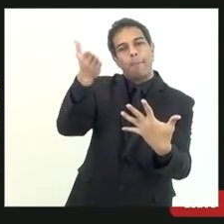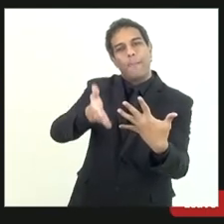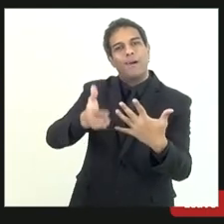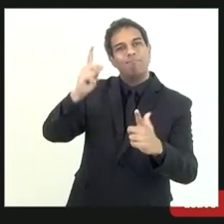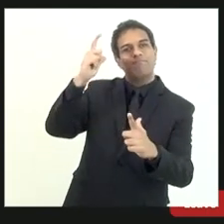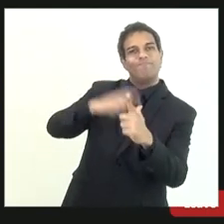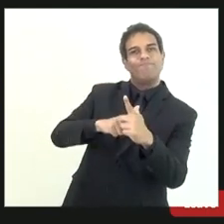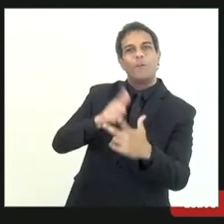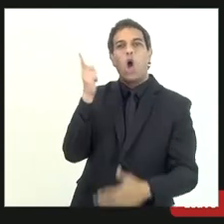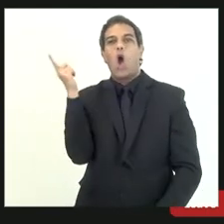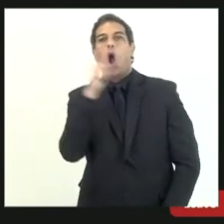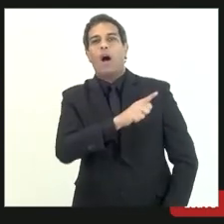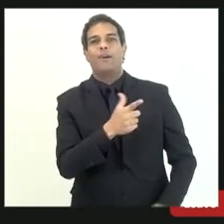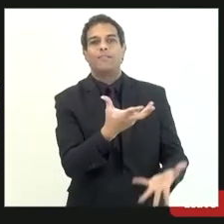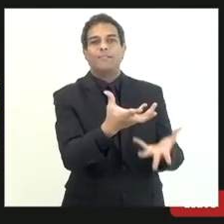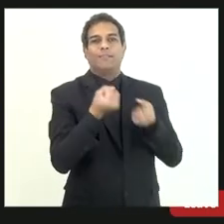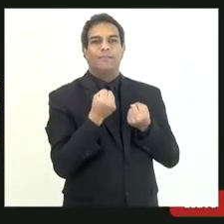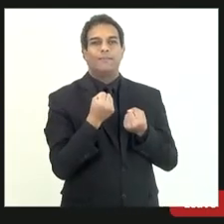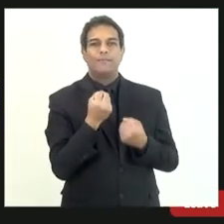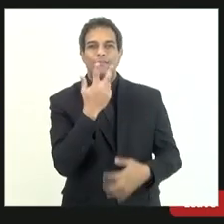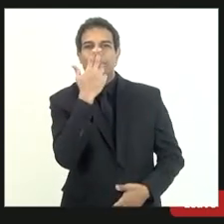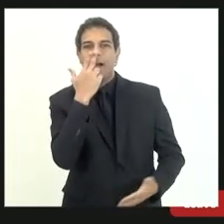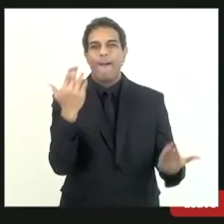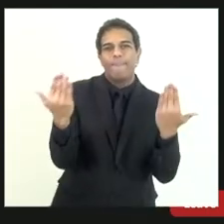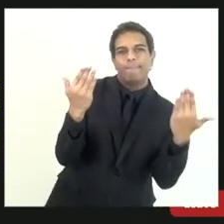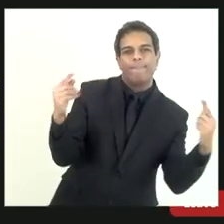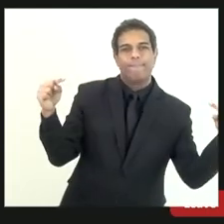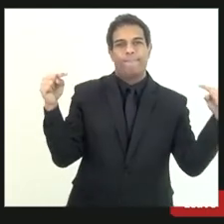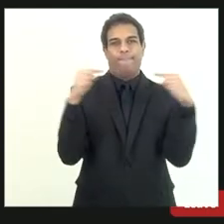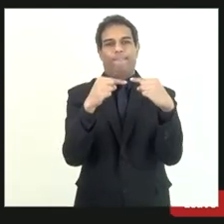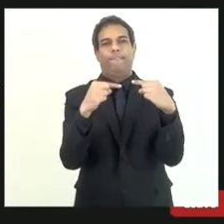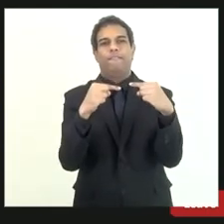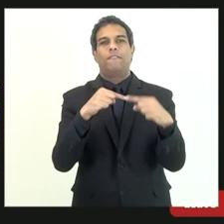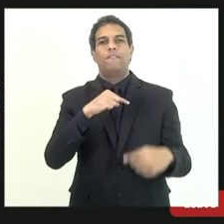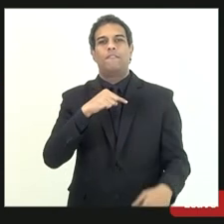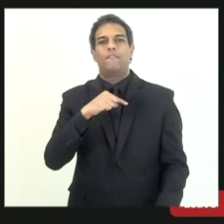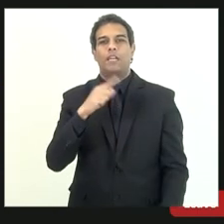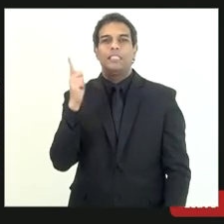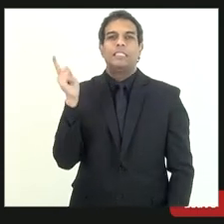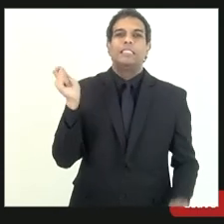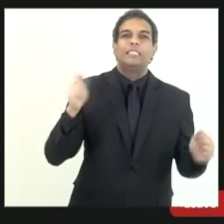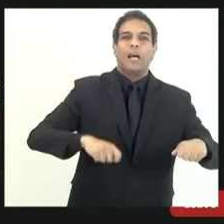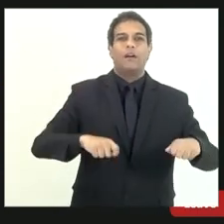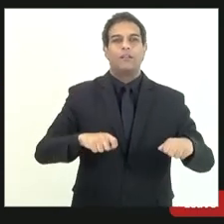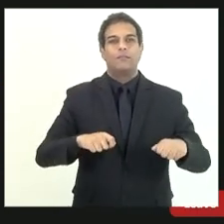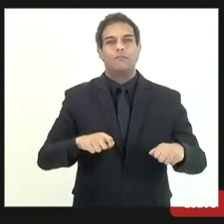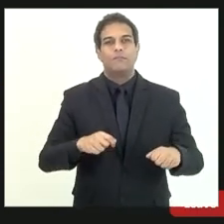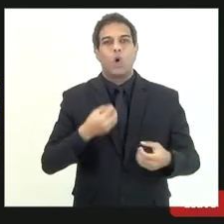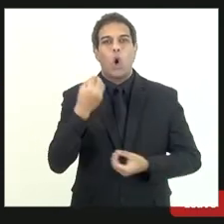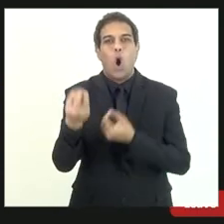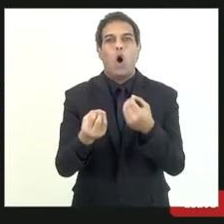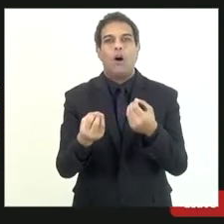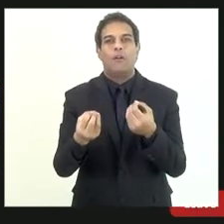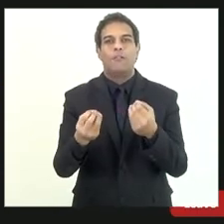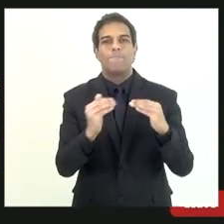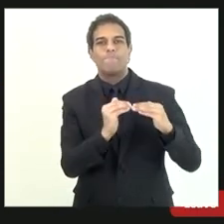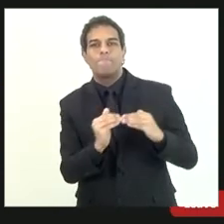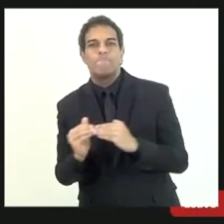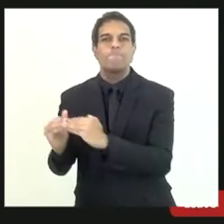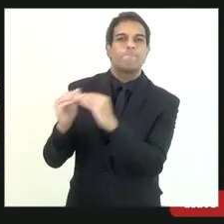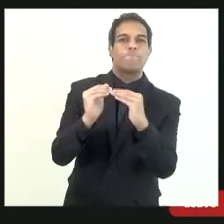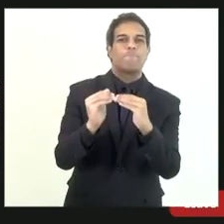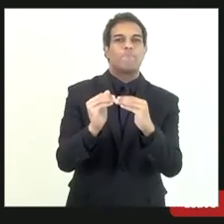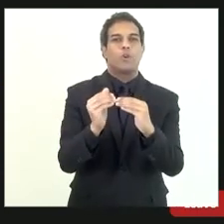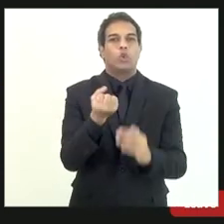talvez cruzando as duas ideias a gente possa chegar numa equação mais razoável para